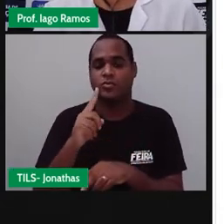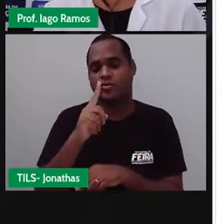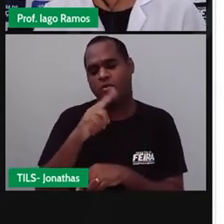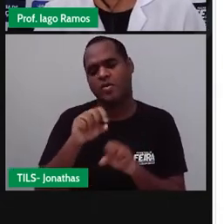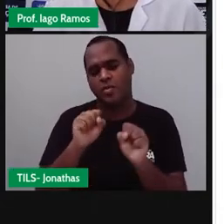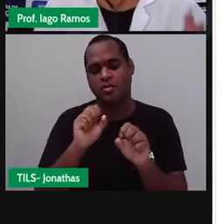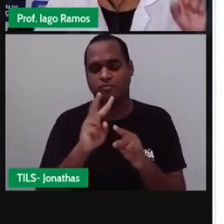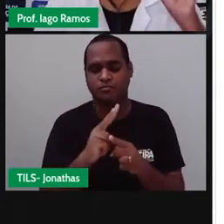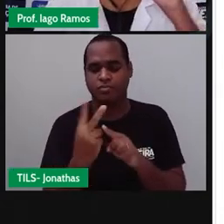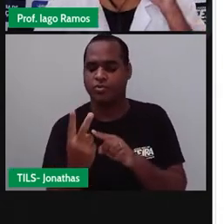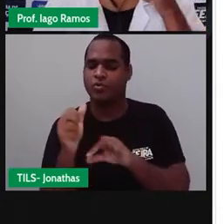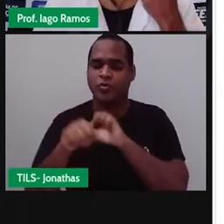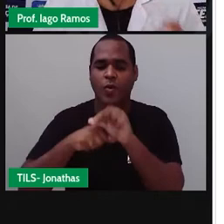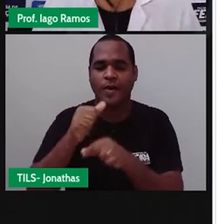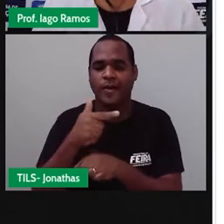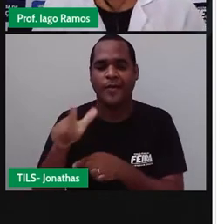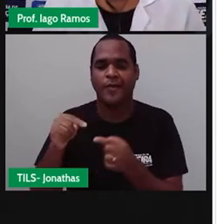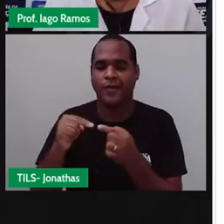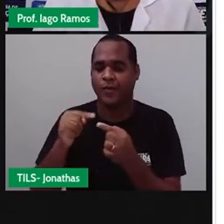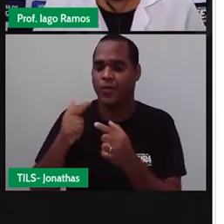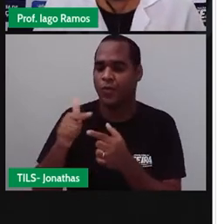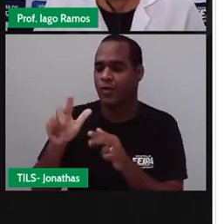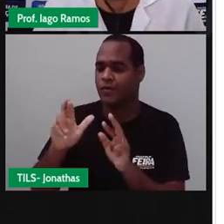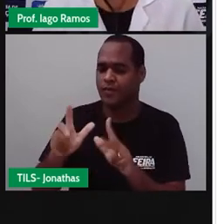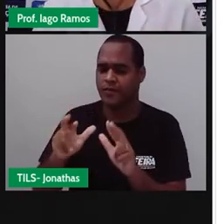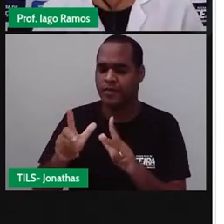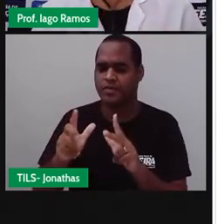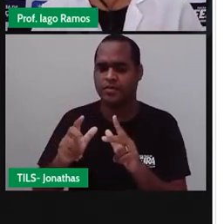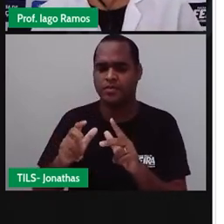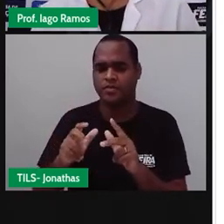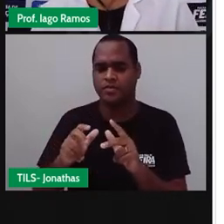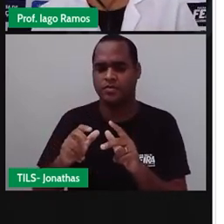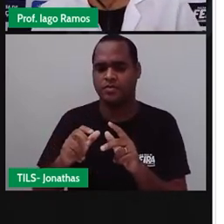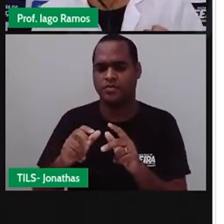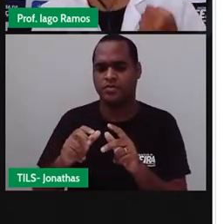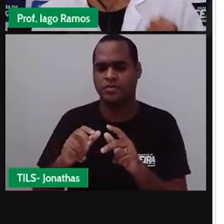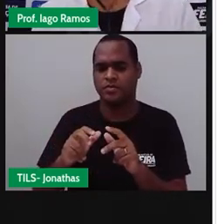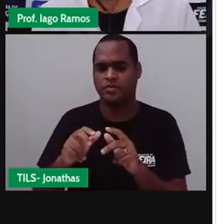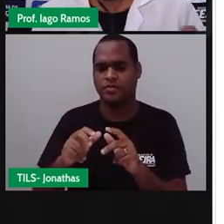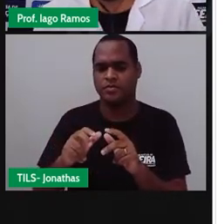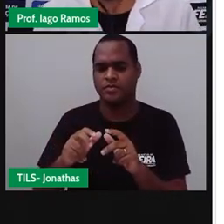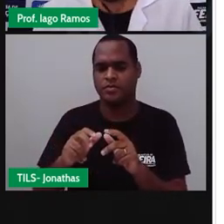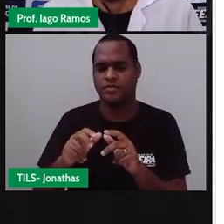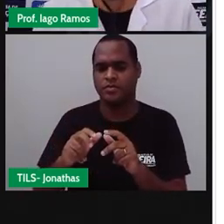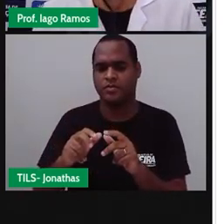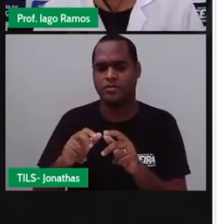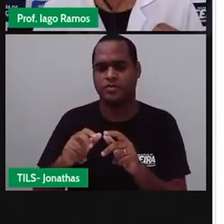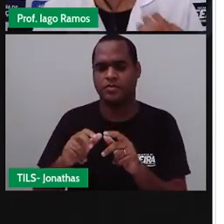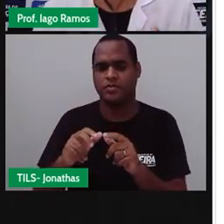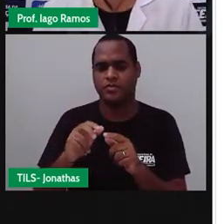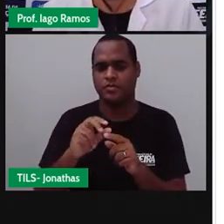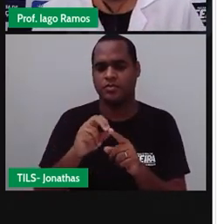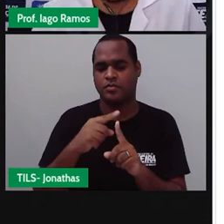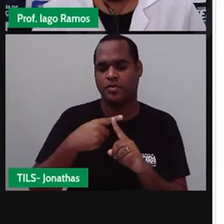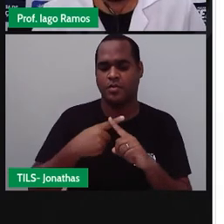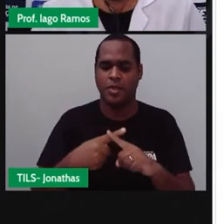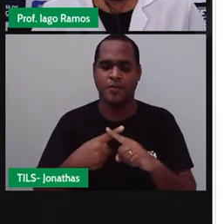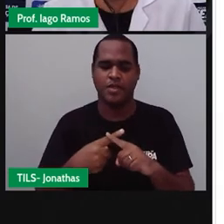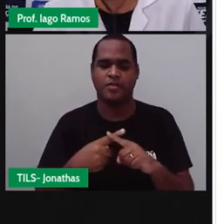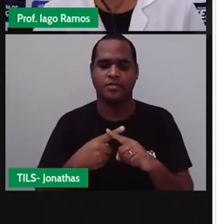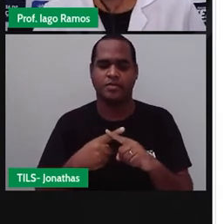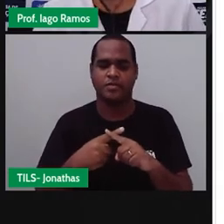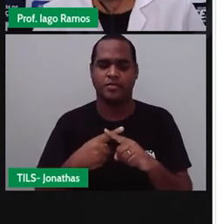transformar isso em uma outra operação, que é a operação de multiplicação. Multiplicar